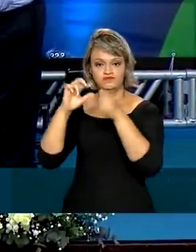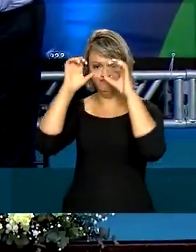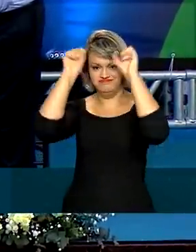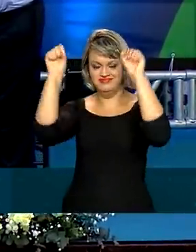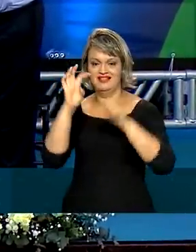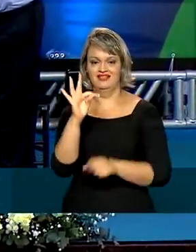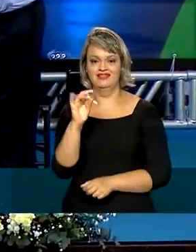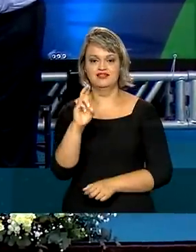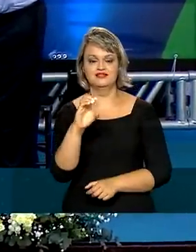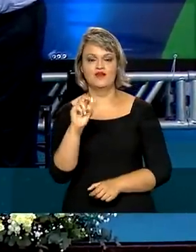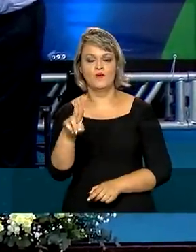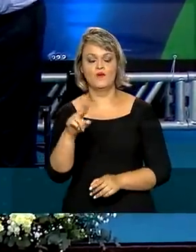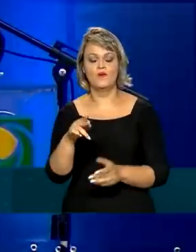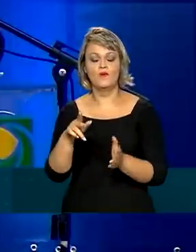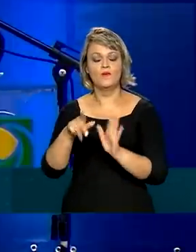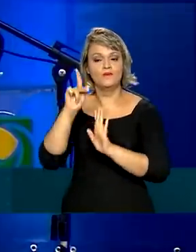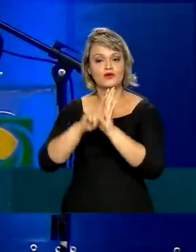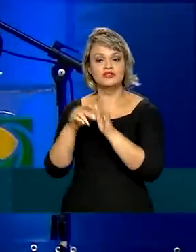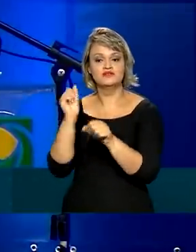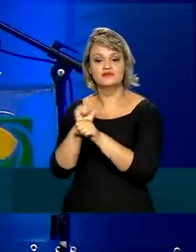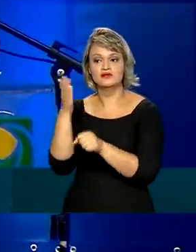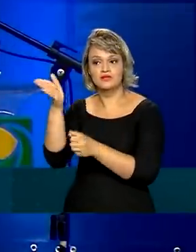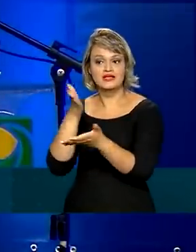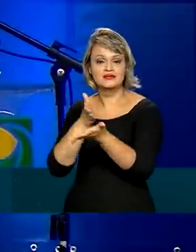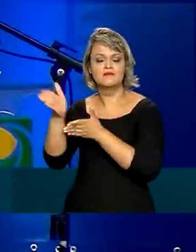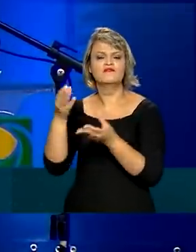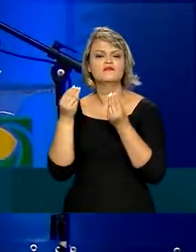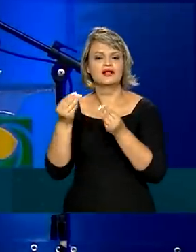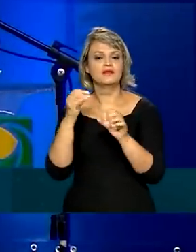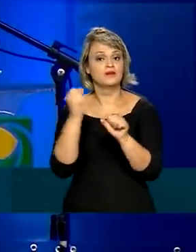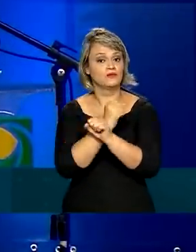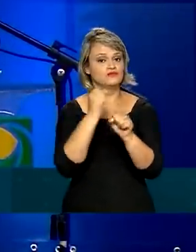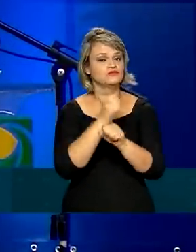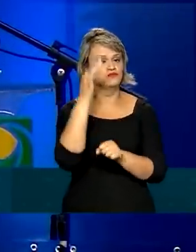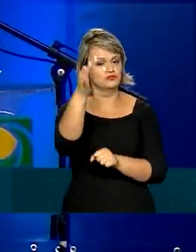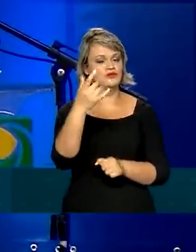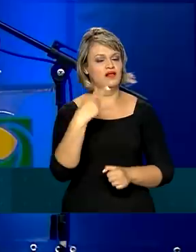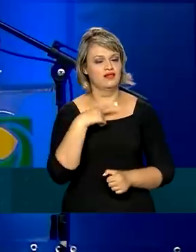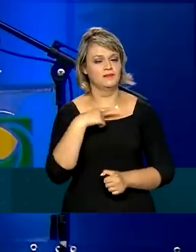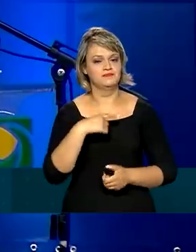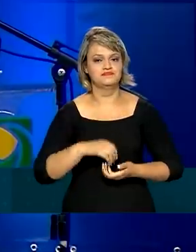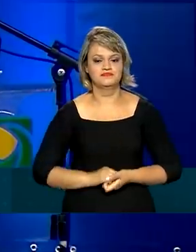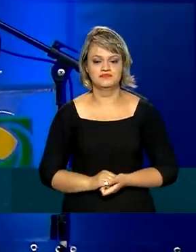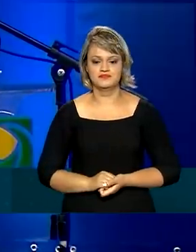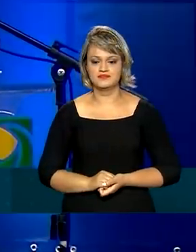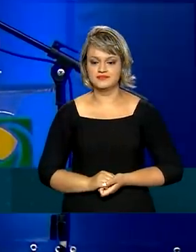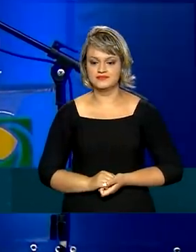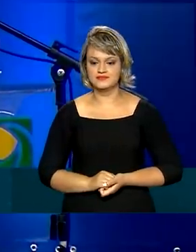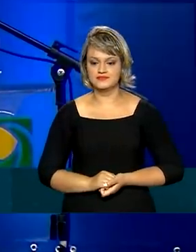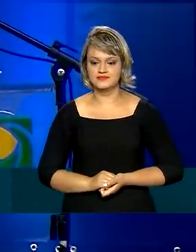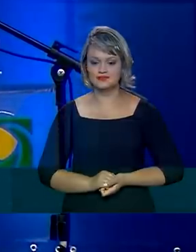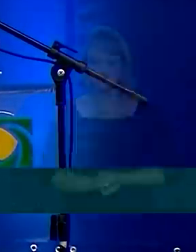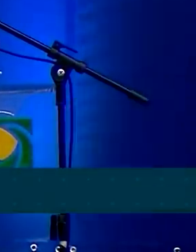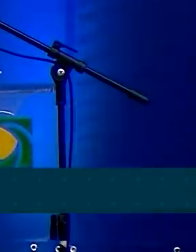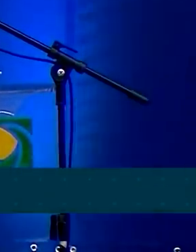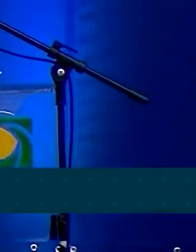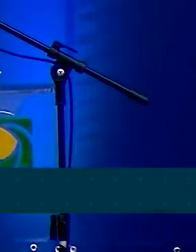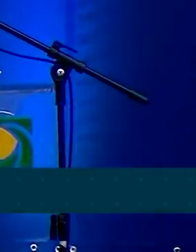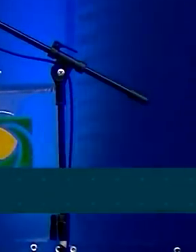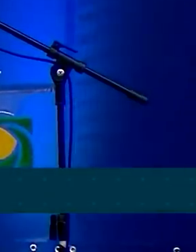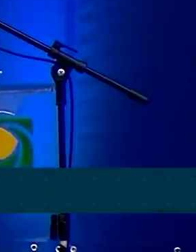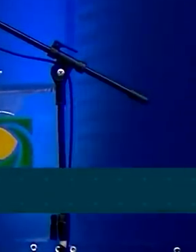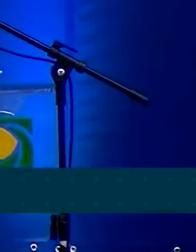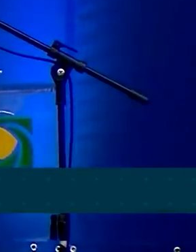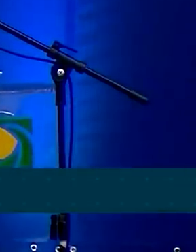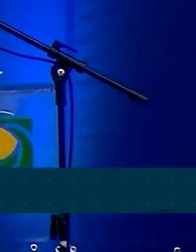Projeto para ser homologado, que prevê novas obras para o Estado do Paraná. Isso envolverá